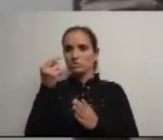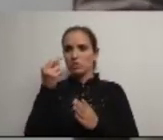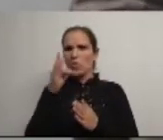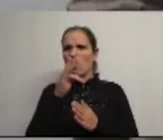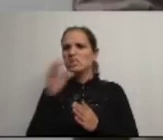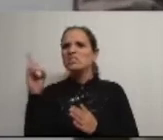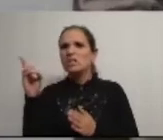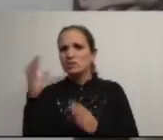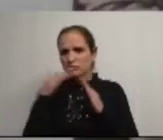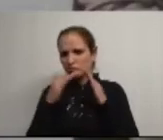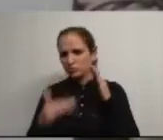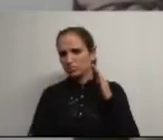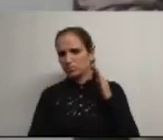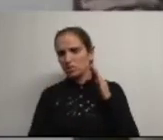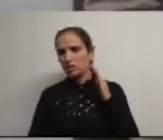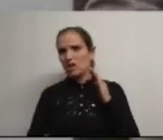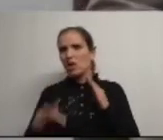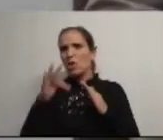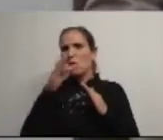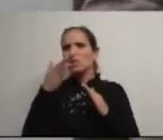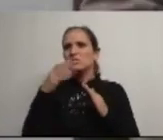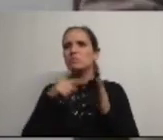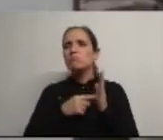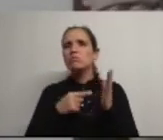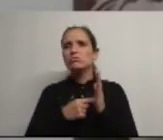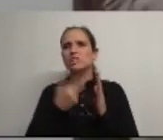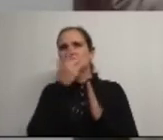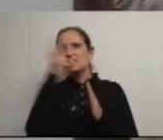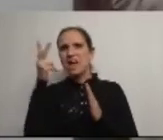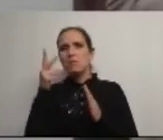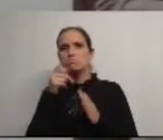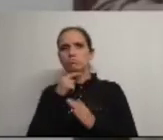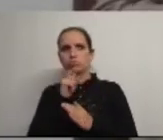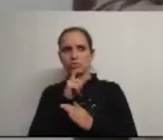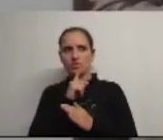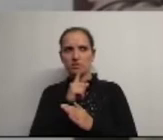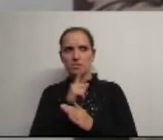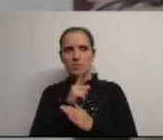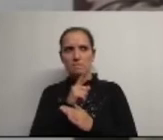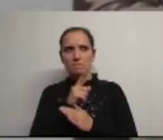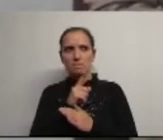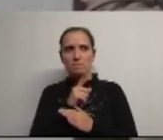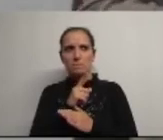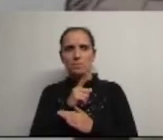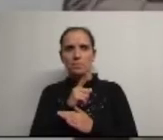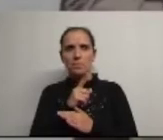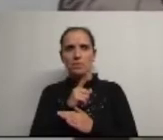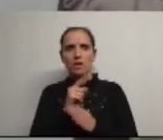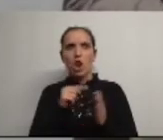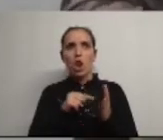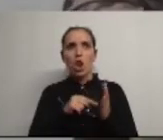46º lugar teve 47 pontos em 100 pontos possíveis teve pois nota